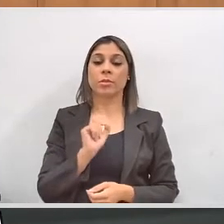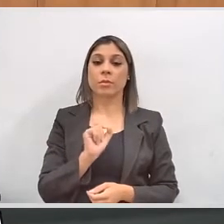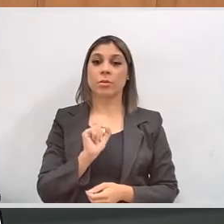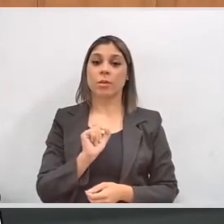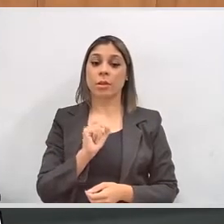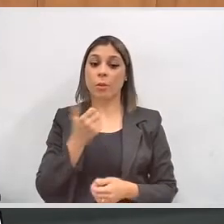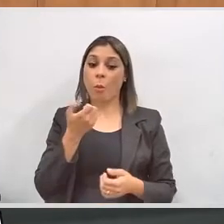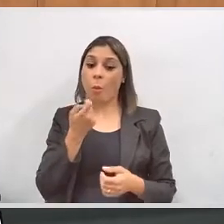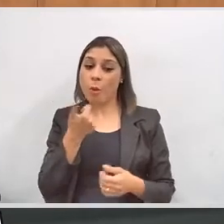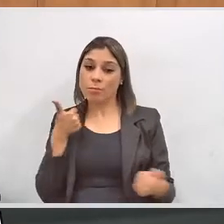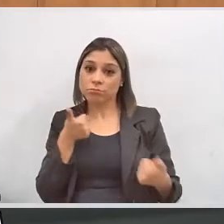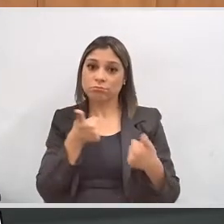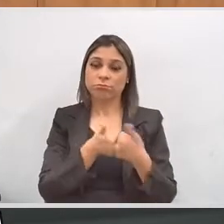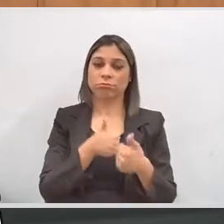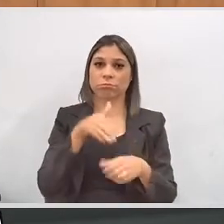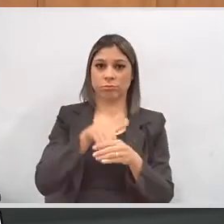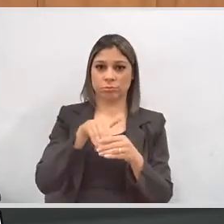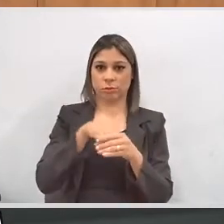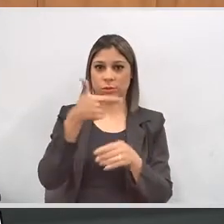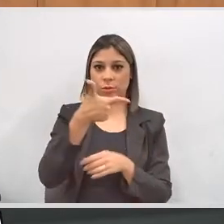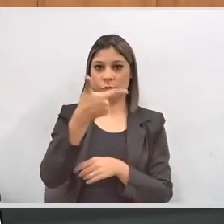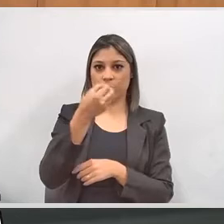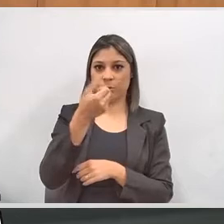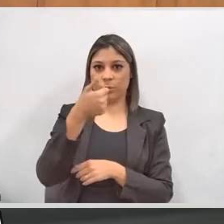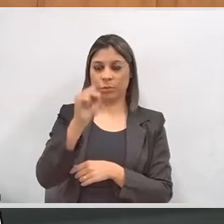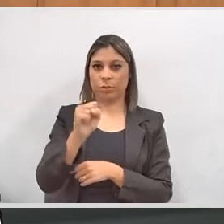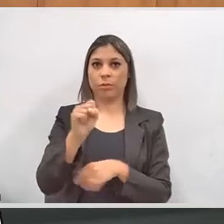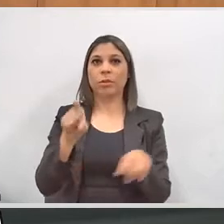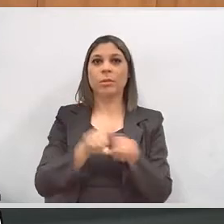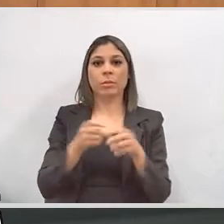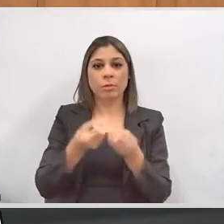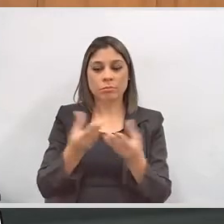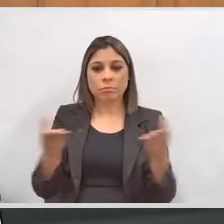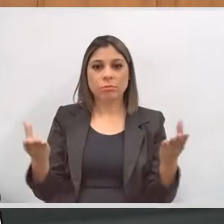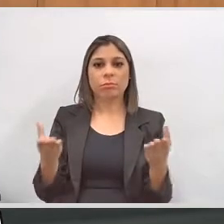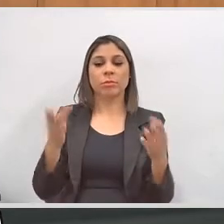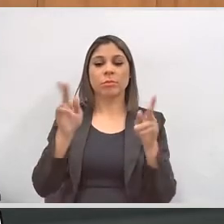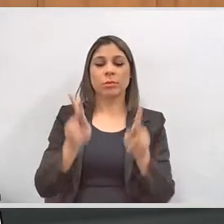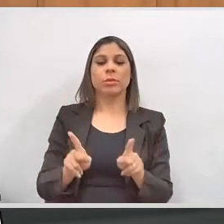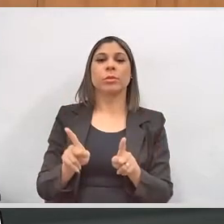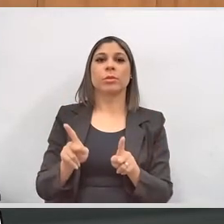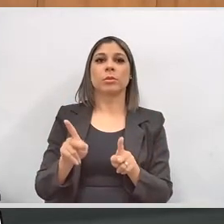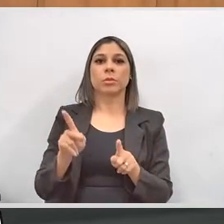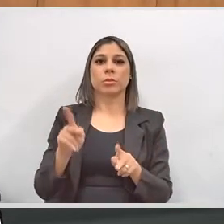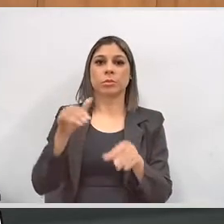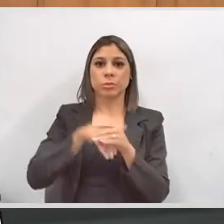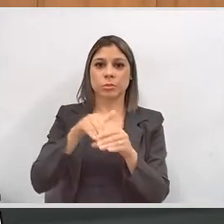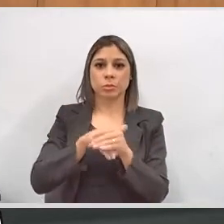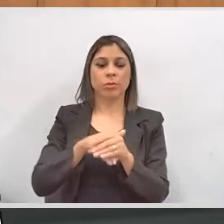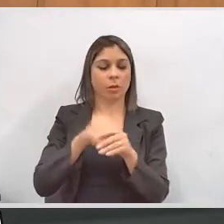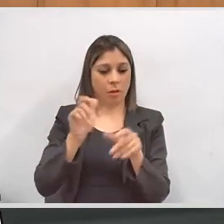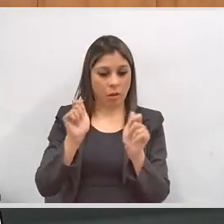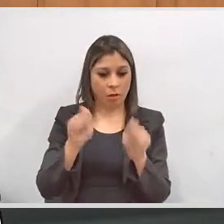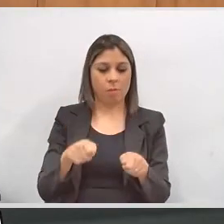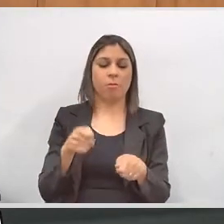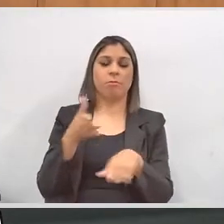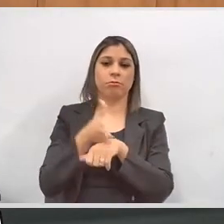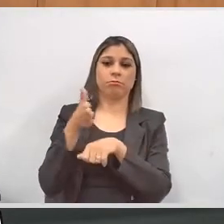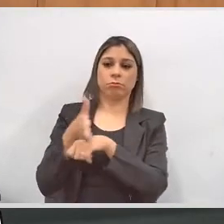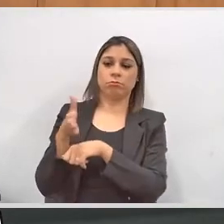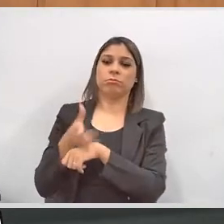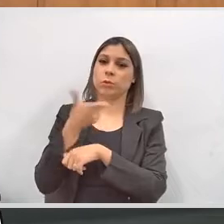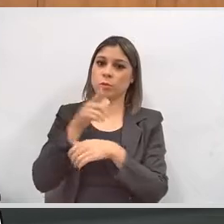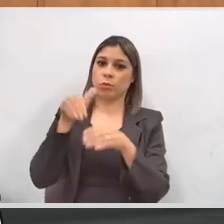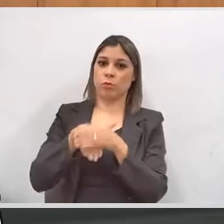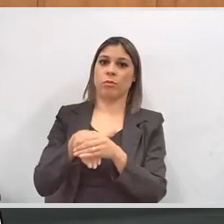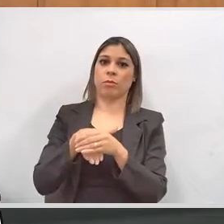a proximidade das eleições deste ano e a necessidade de oferecer ao cidadão sessões eleitorais acessíveis.